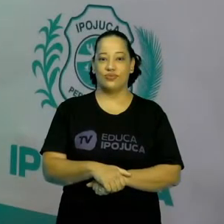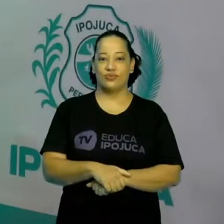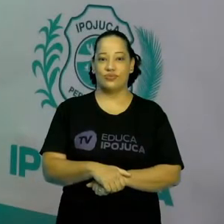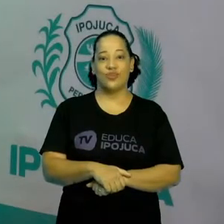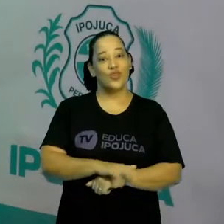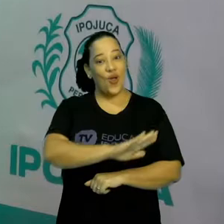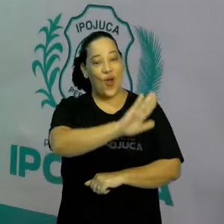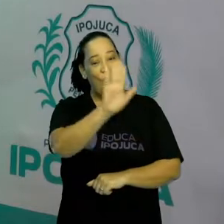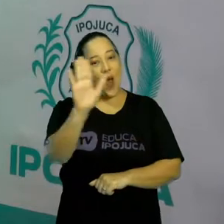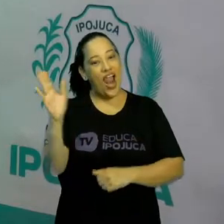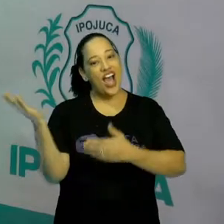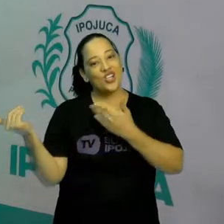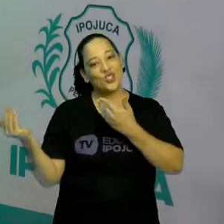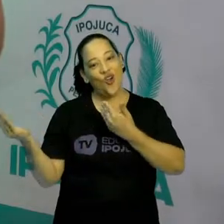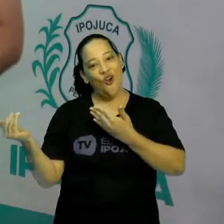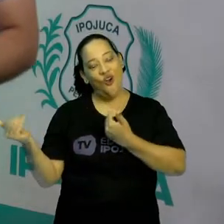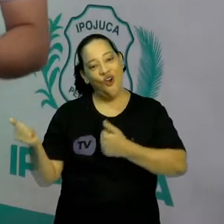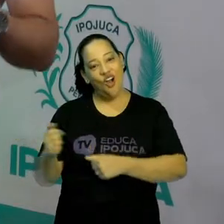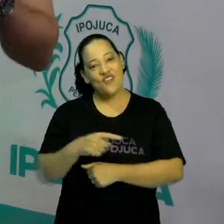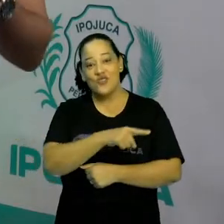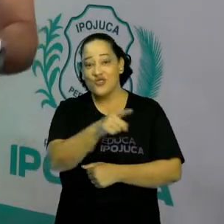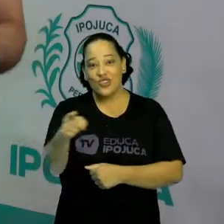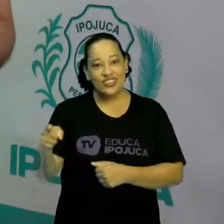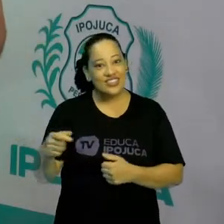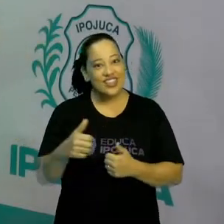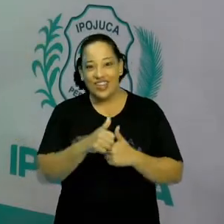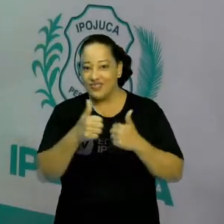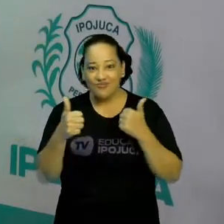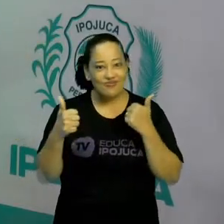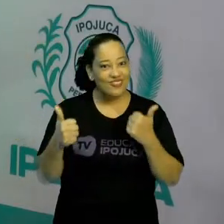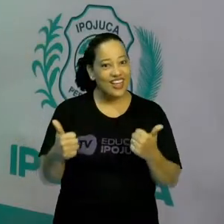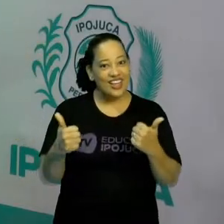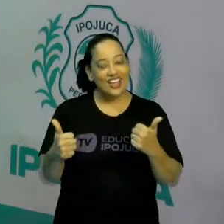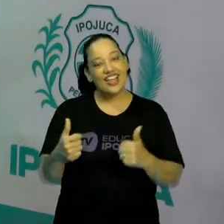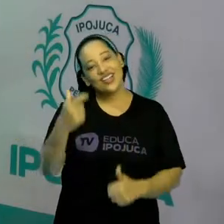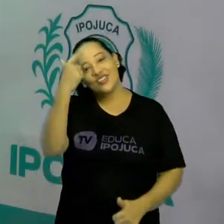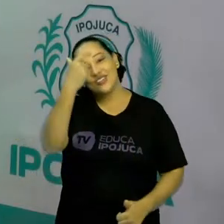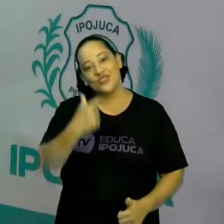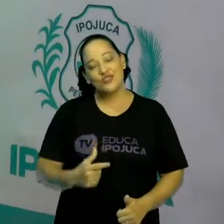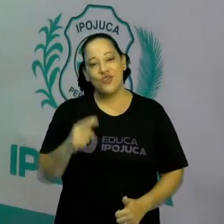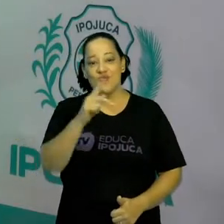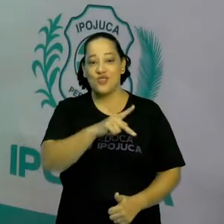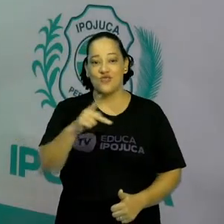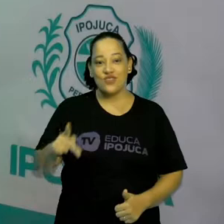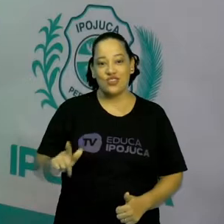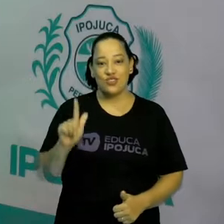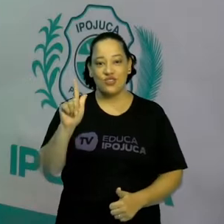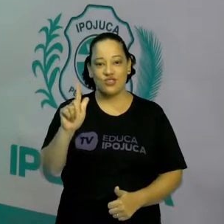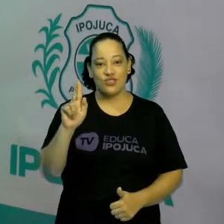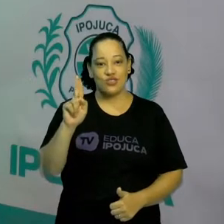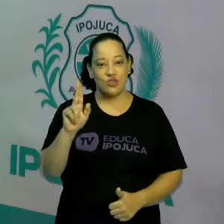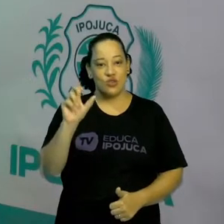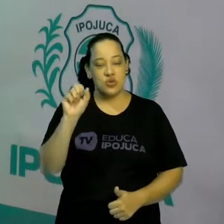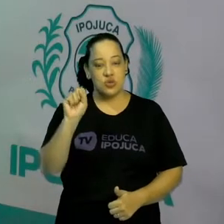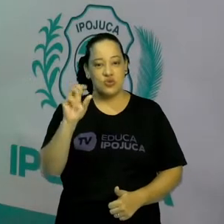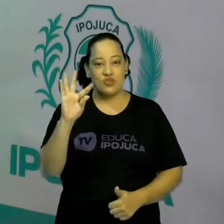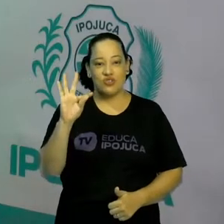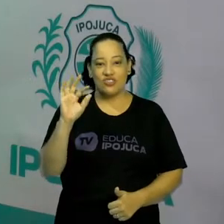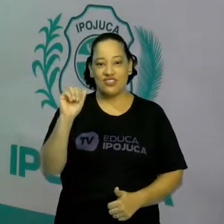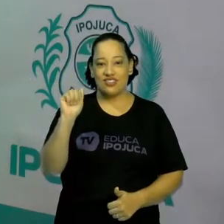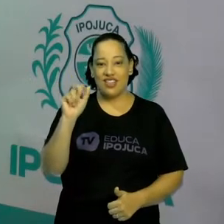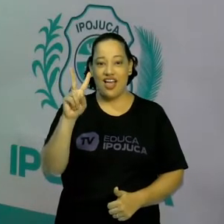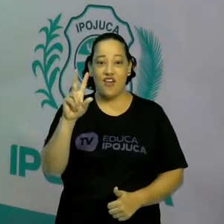Olá, jovens! Como é que estão vocês? Aqui é o professor Gustavo falando e hoje nós vamos